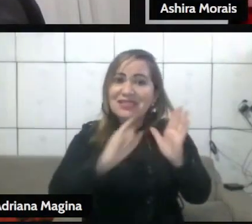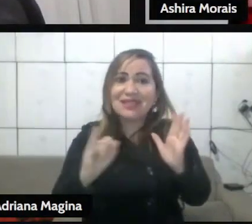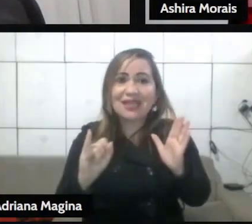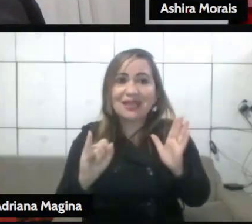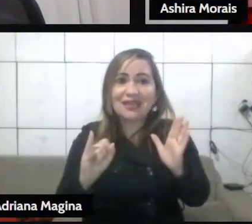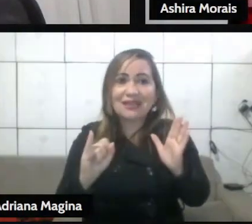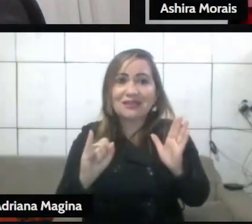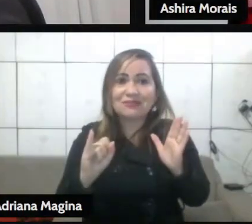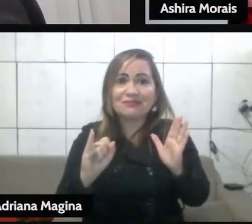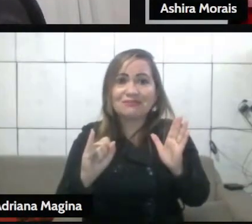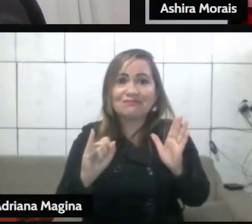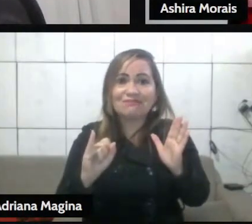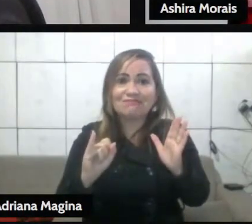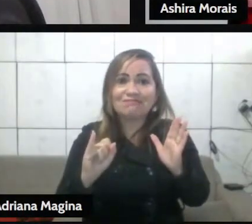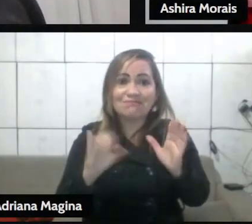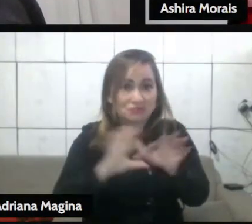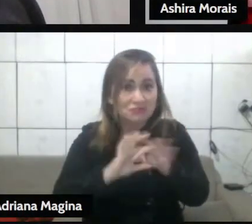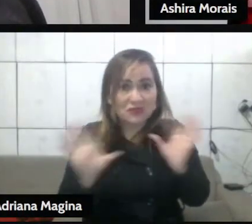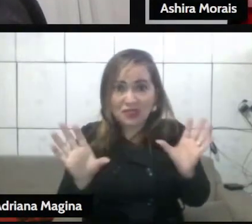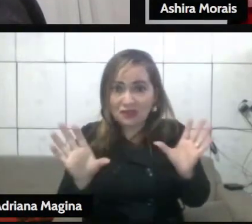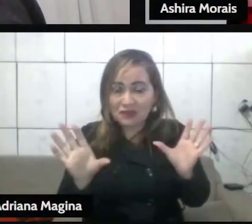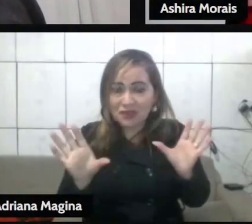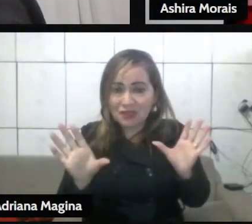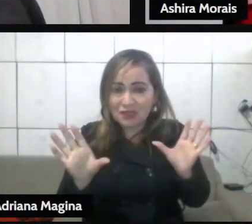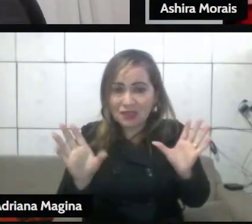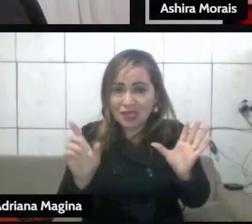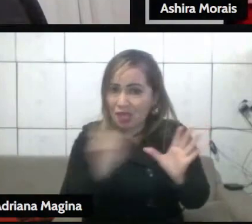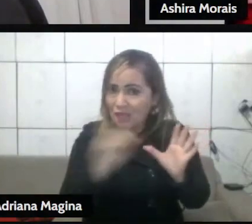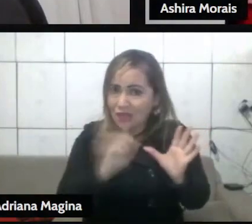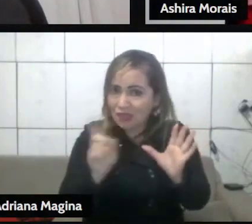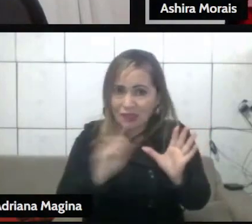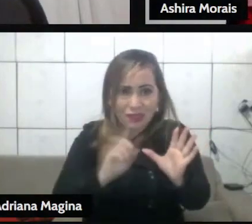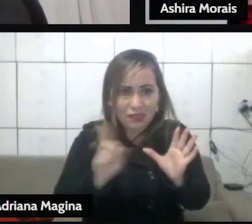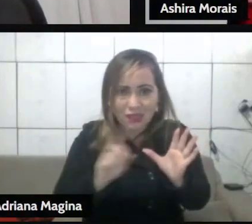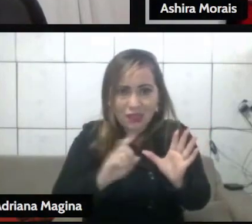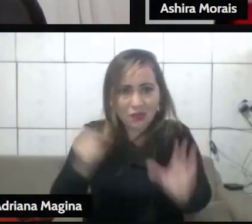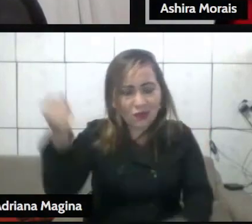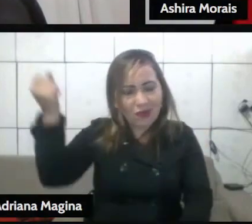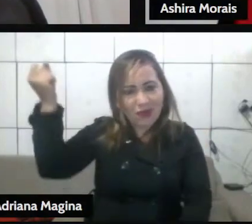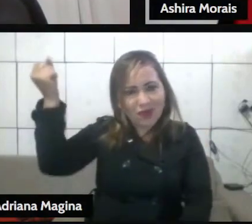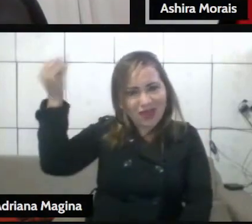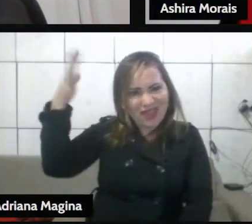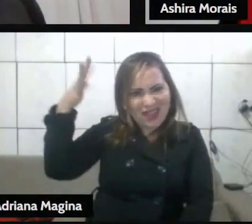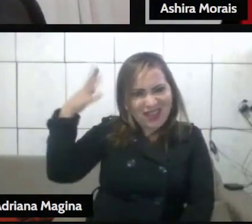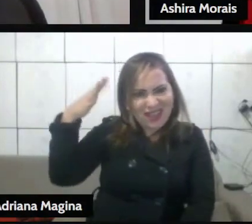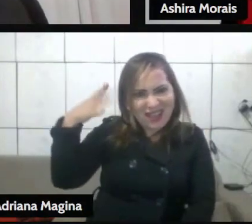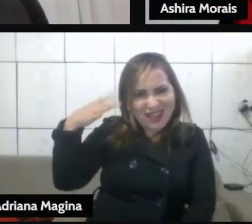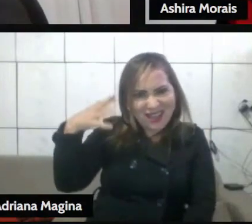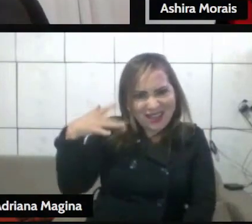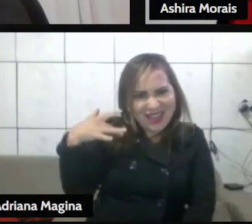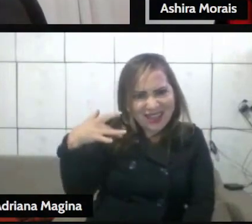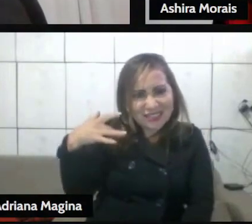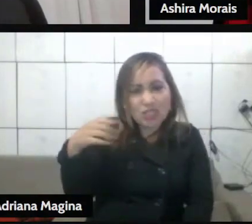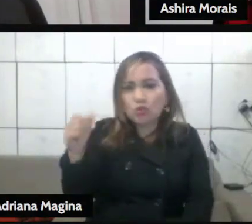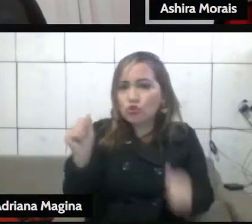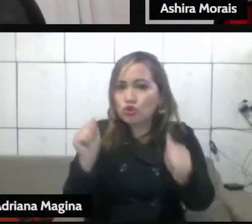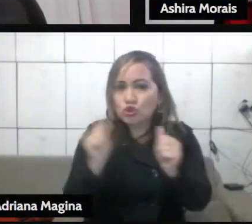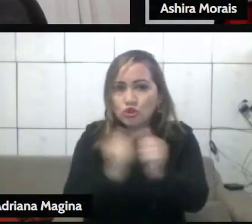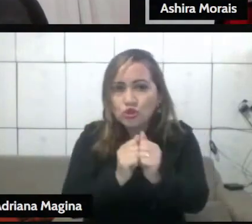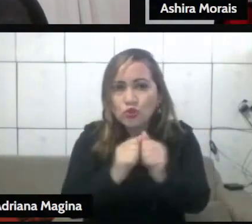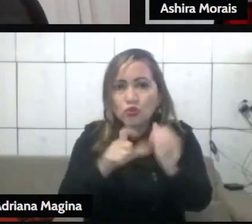Não, a graça não é anomia, não é uma anomia. Ela não é desconectada da lei,